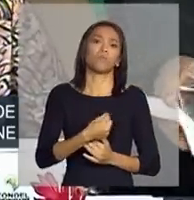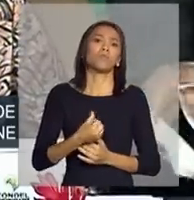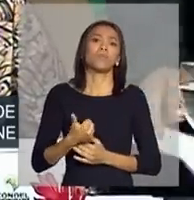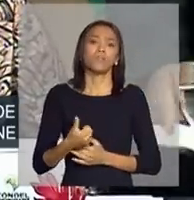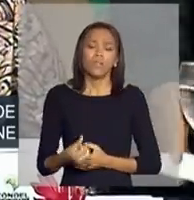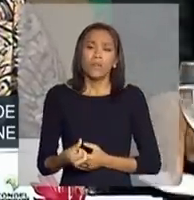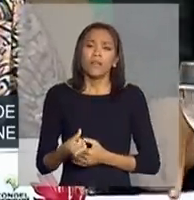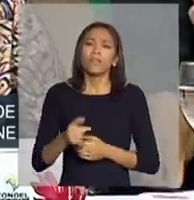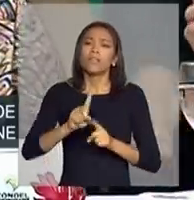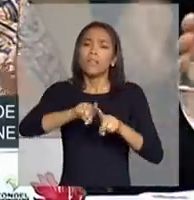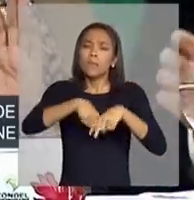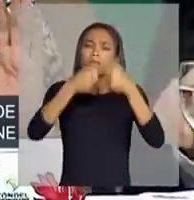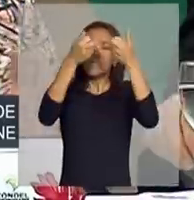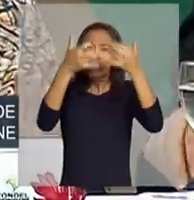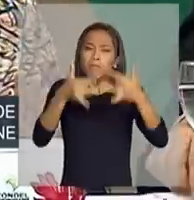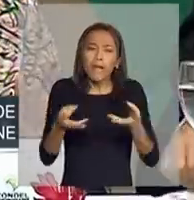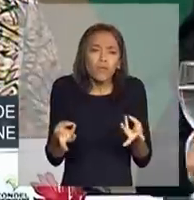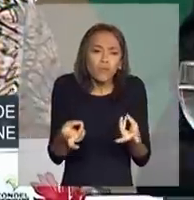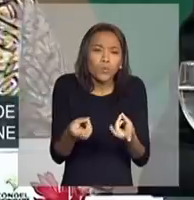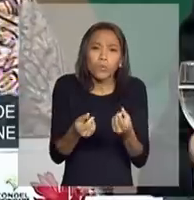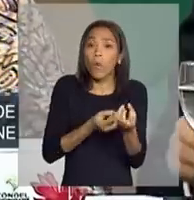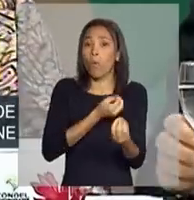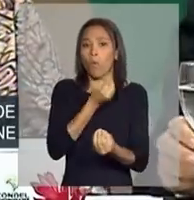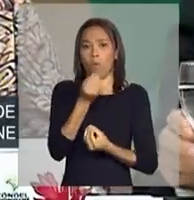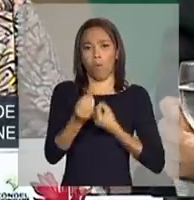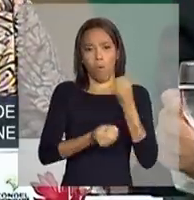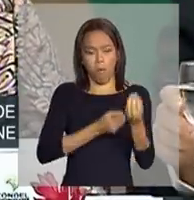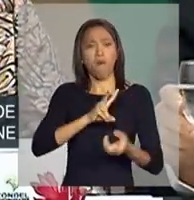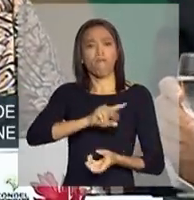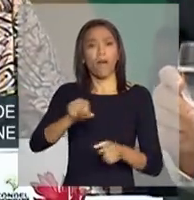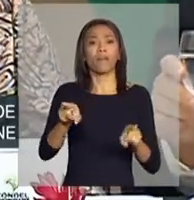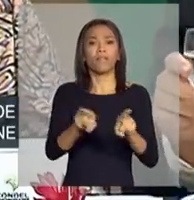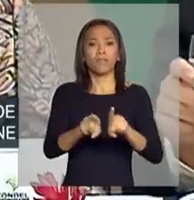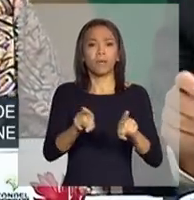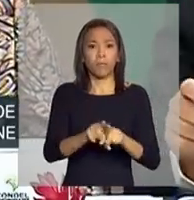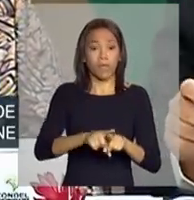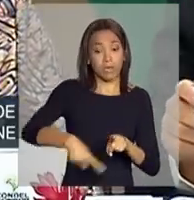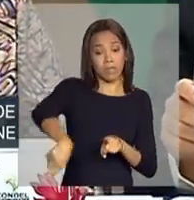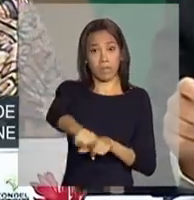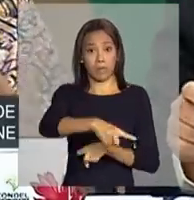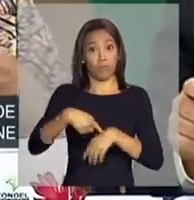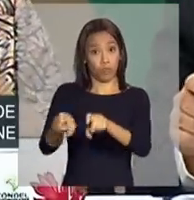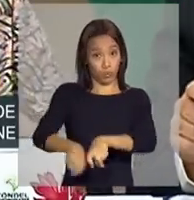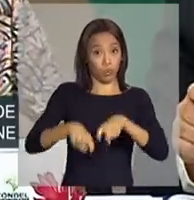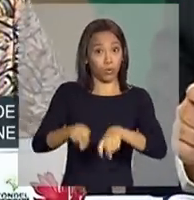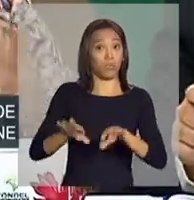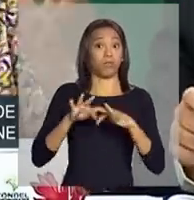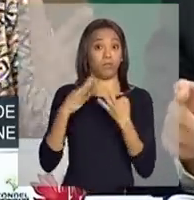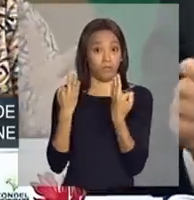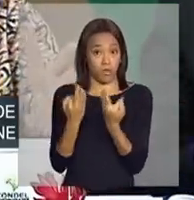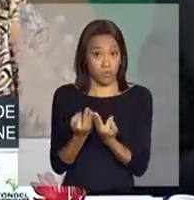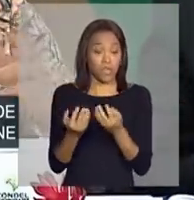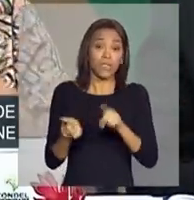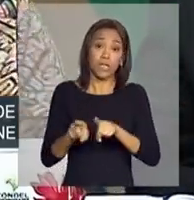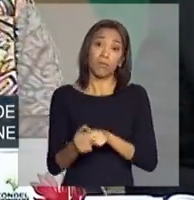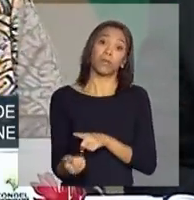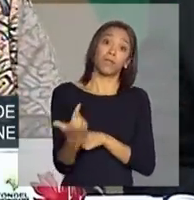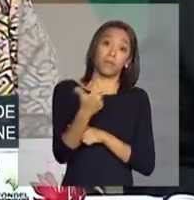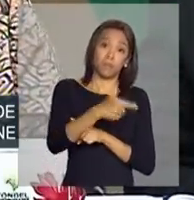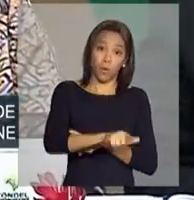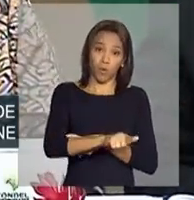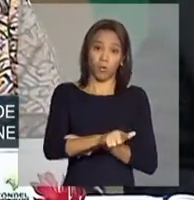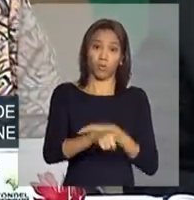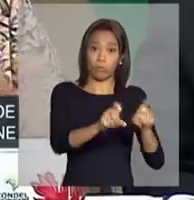serão explicadas em detalhes a seguir. Vai haver também para os agricultores familiares e para a agricultura